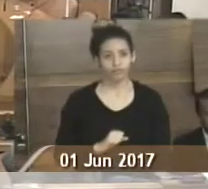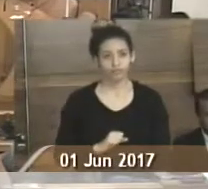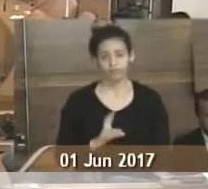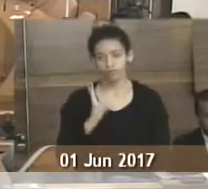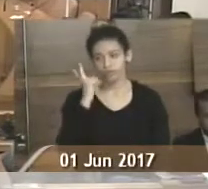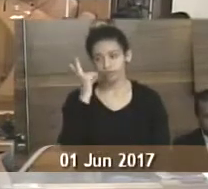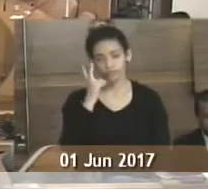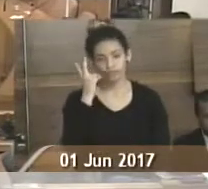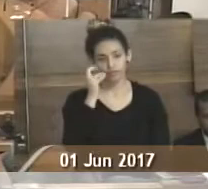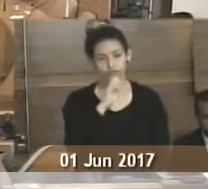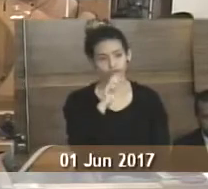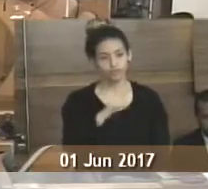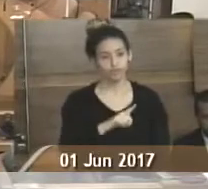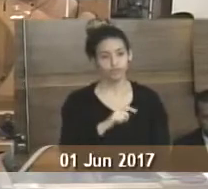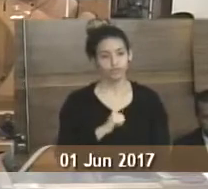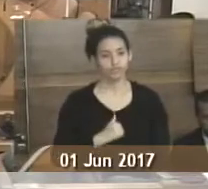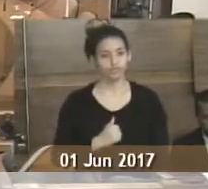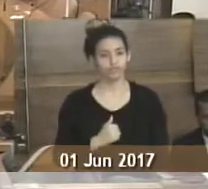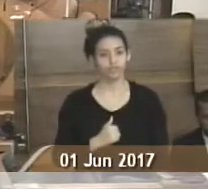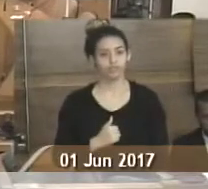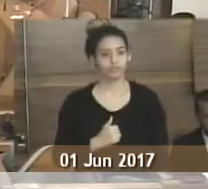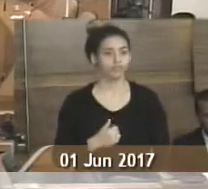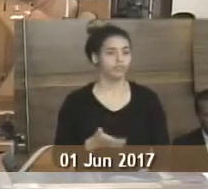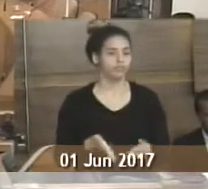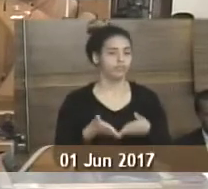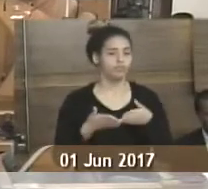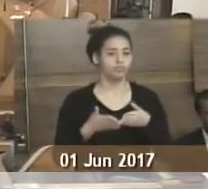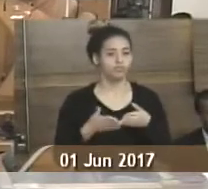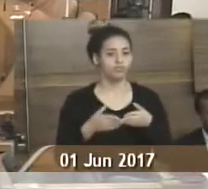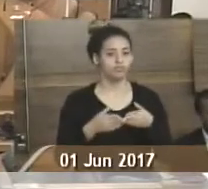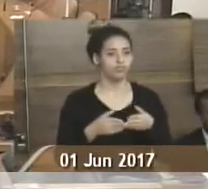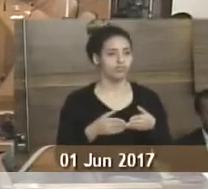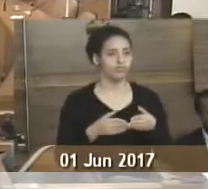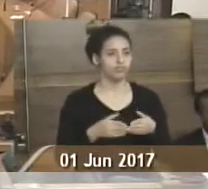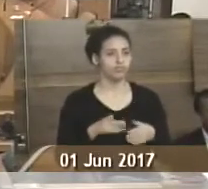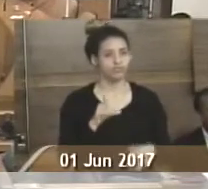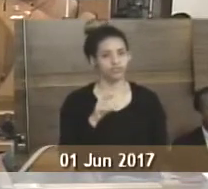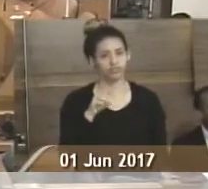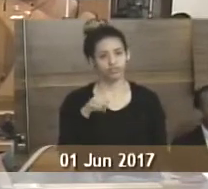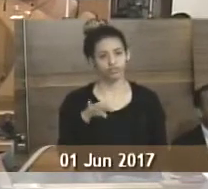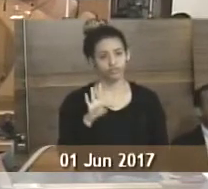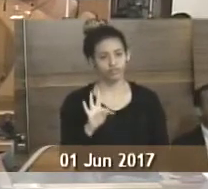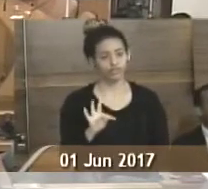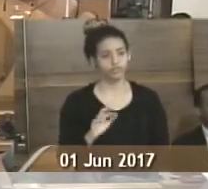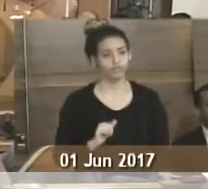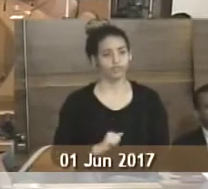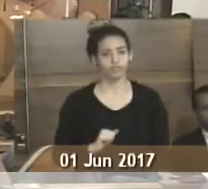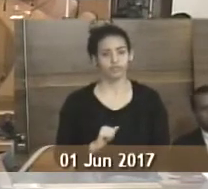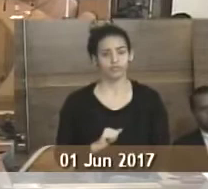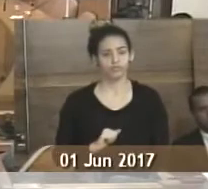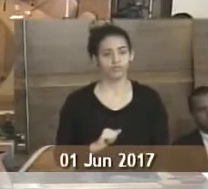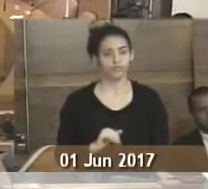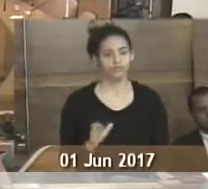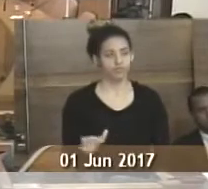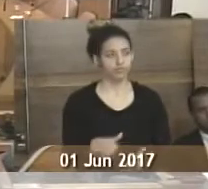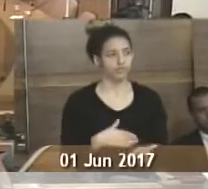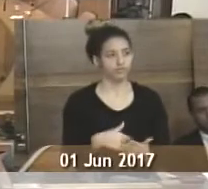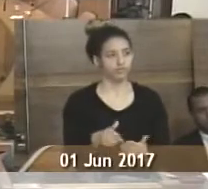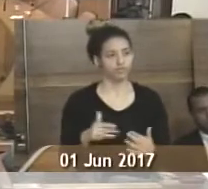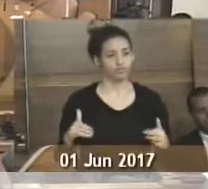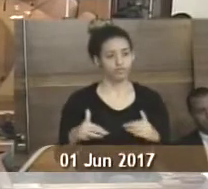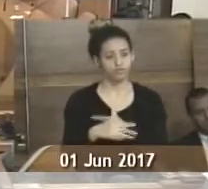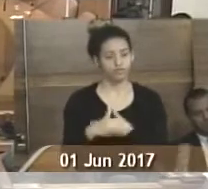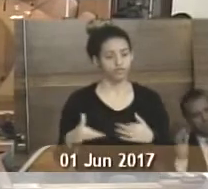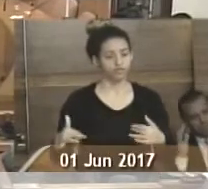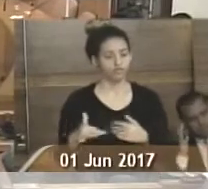da autoria do vereador José Augusto de Araújo Vieira, solicitando ao Departamento Nacional de Infraestrutura e Transportes, DENIT, a pintura da faixa de